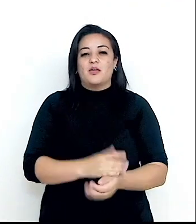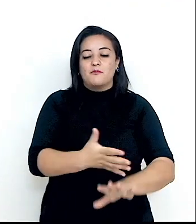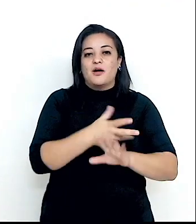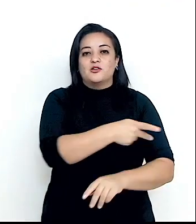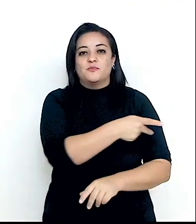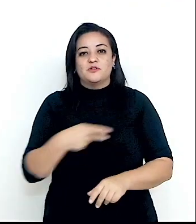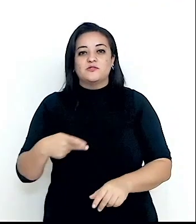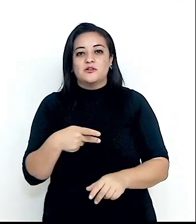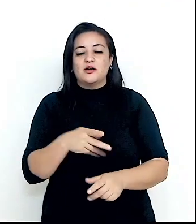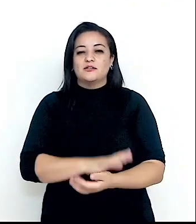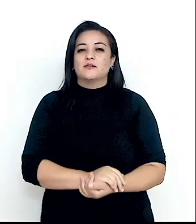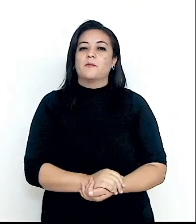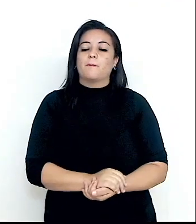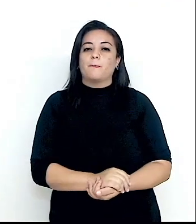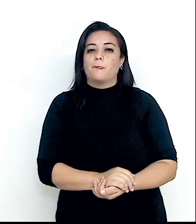Woodrow Wilson,